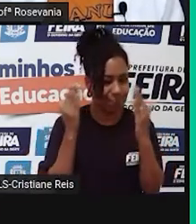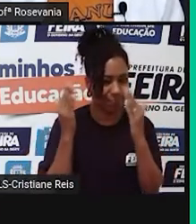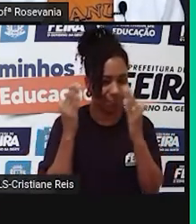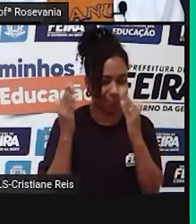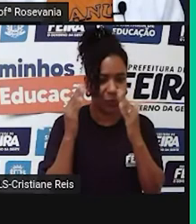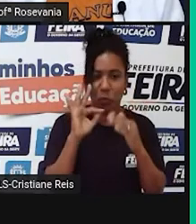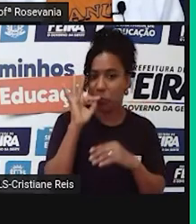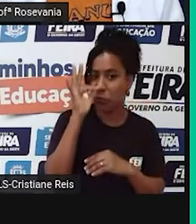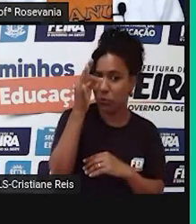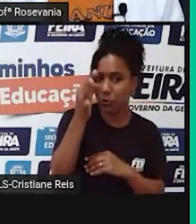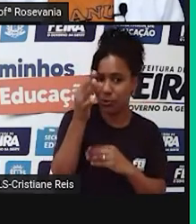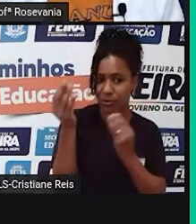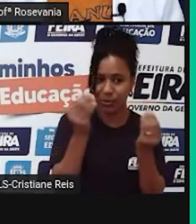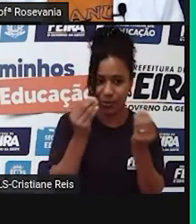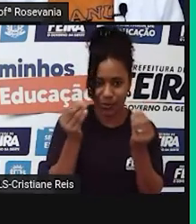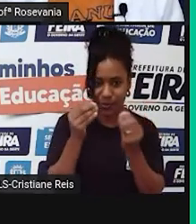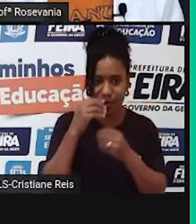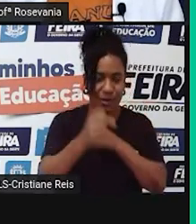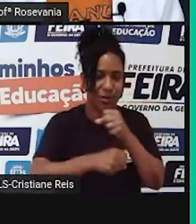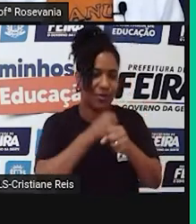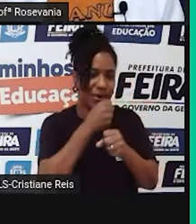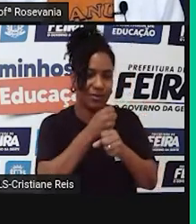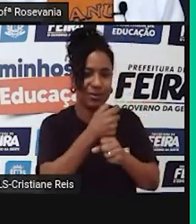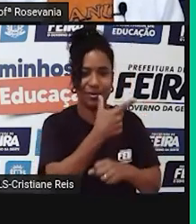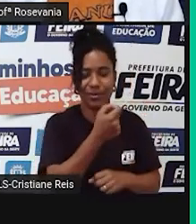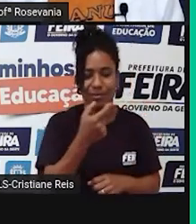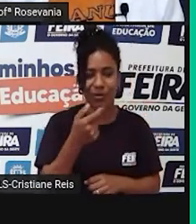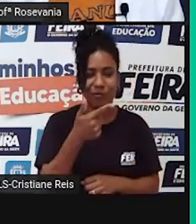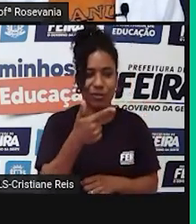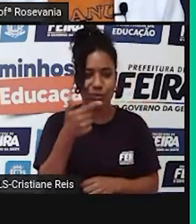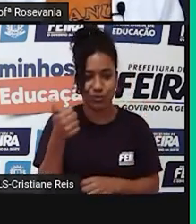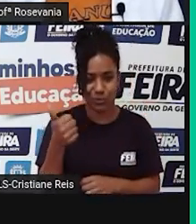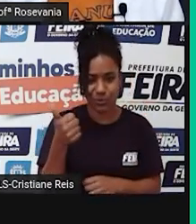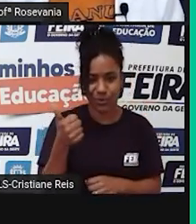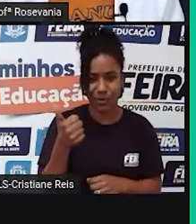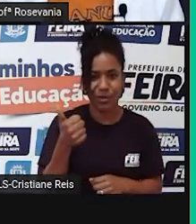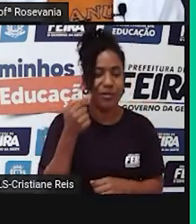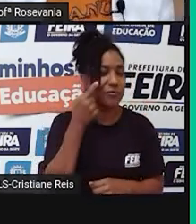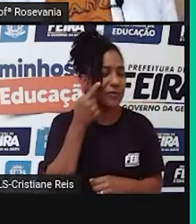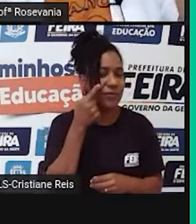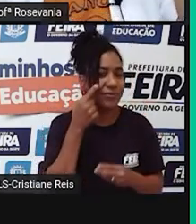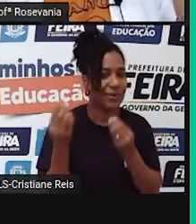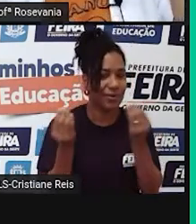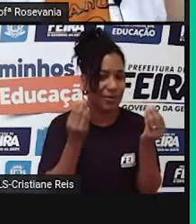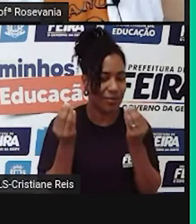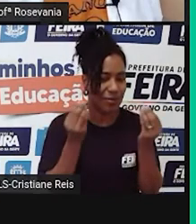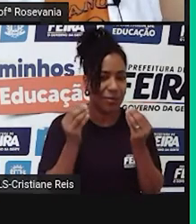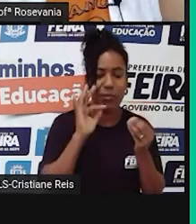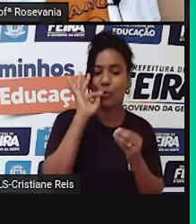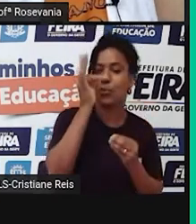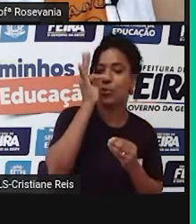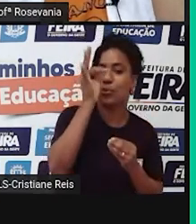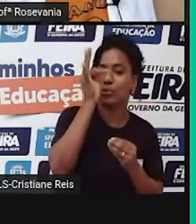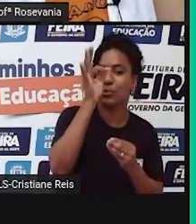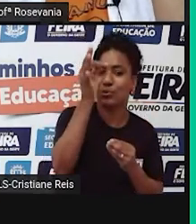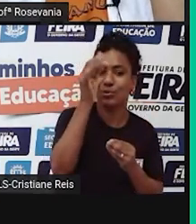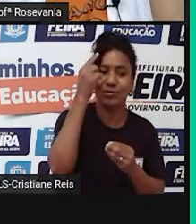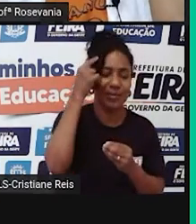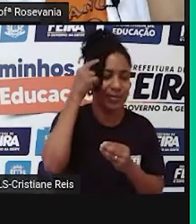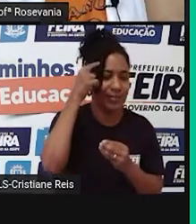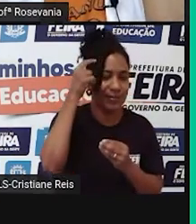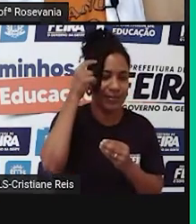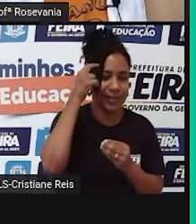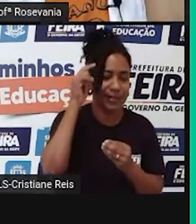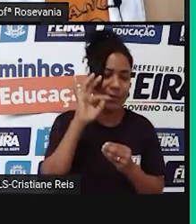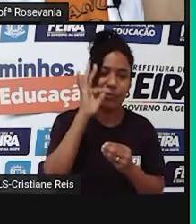vocês sabem que nós estamos em 2021, então, bora ver, né, qual é essa estimativa que a gente tem, né, com